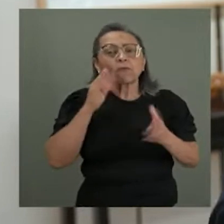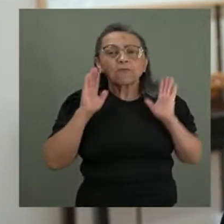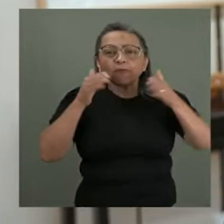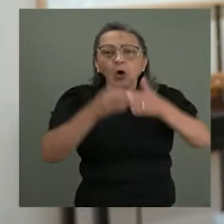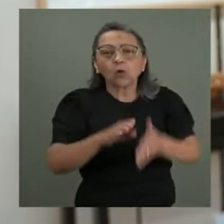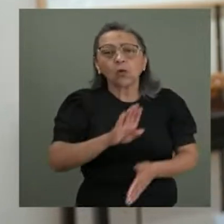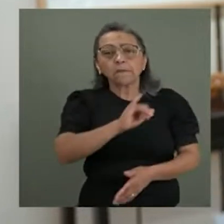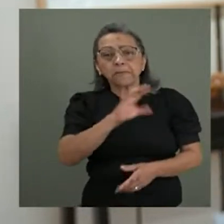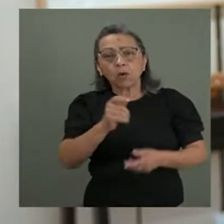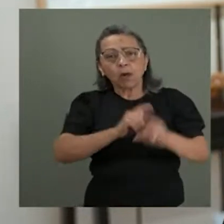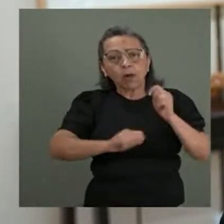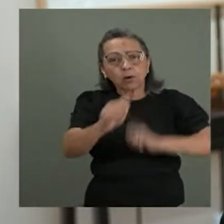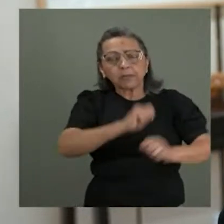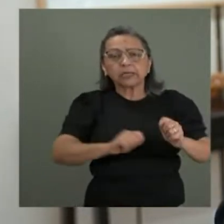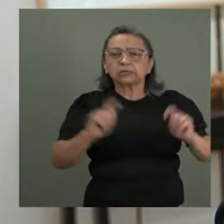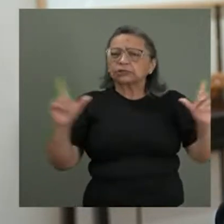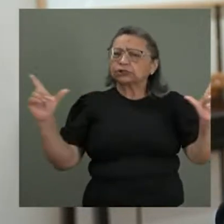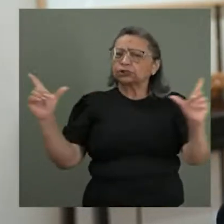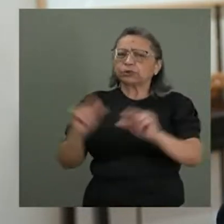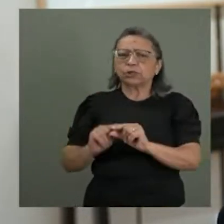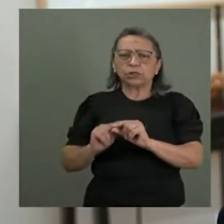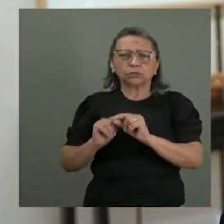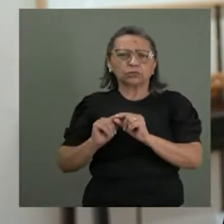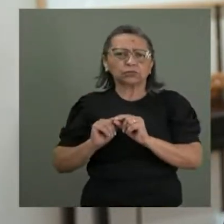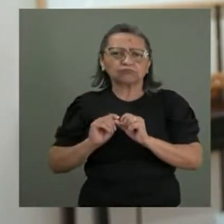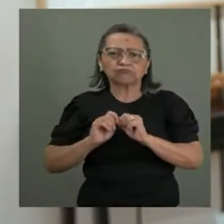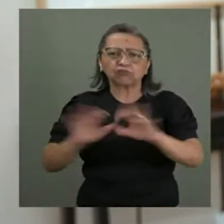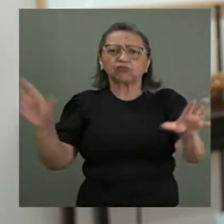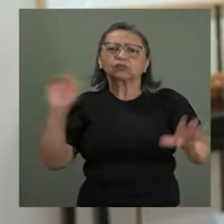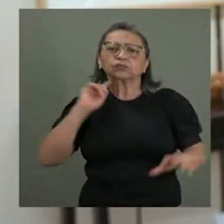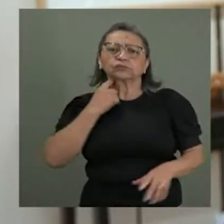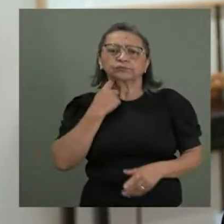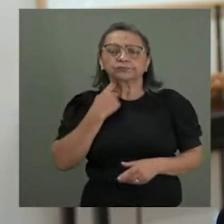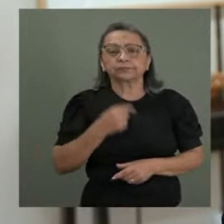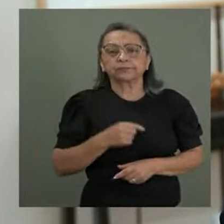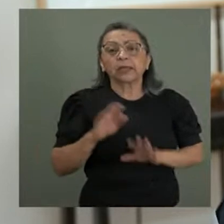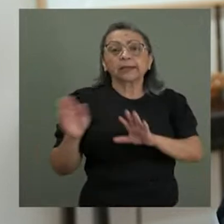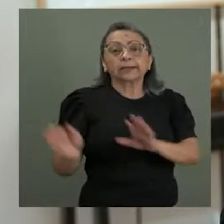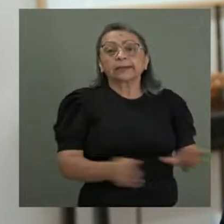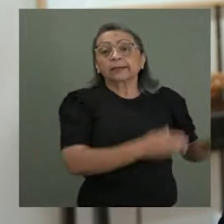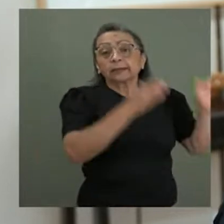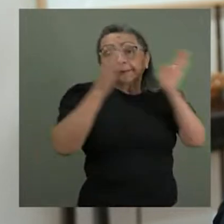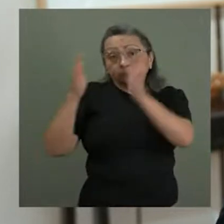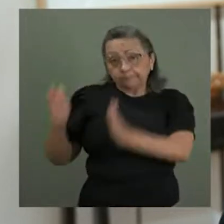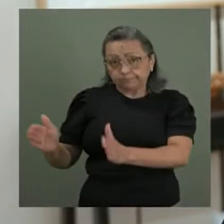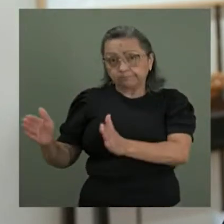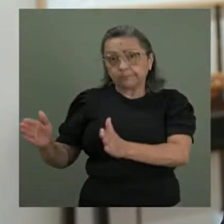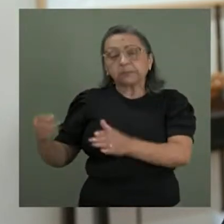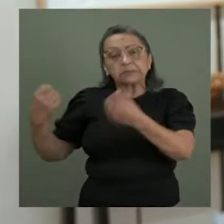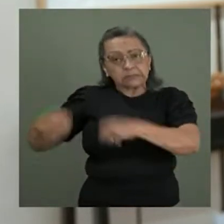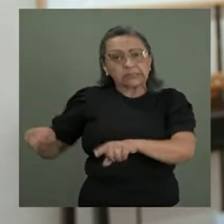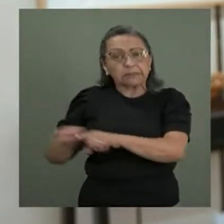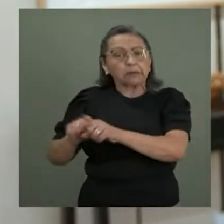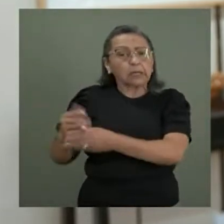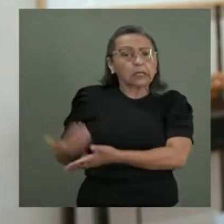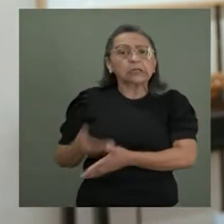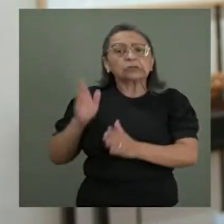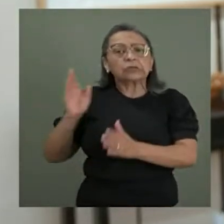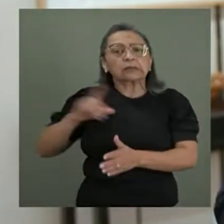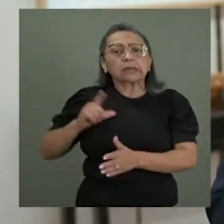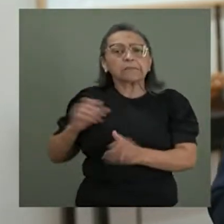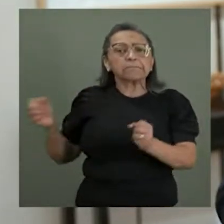reduzindo as emissões de gás de efeito estufa. De outro, é necessário aprimorar a capacidade de